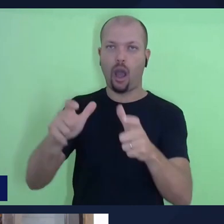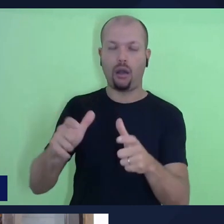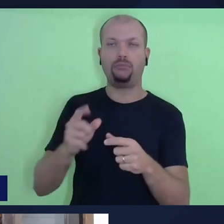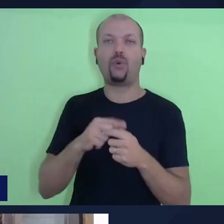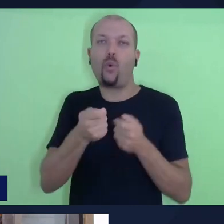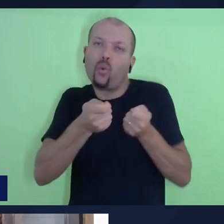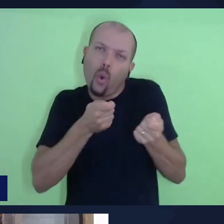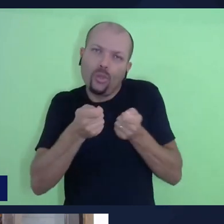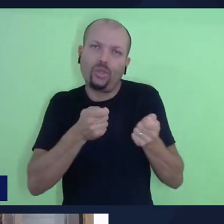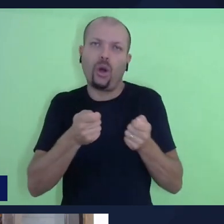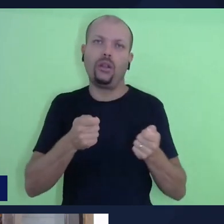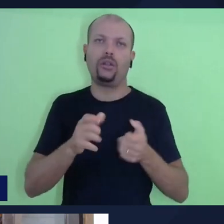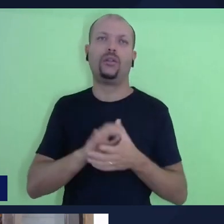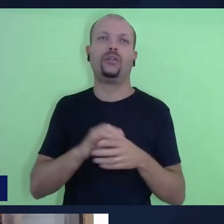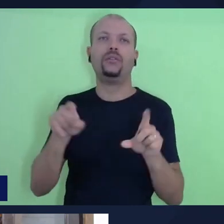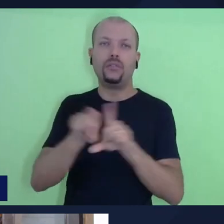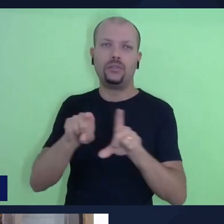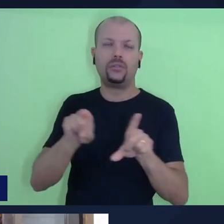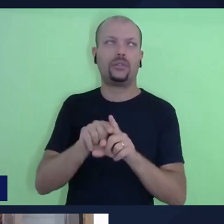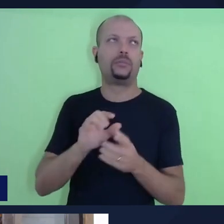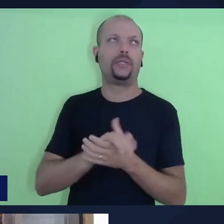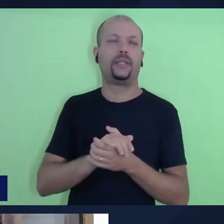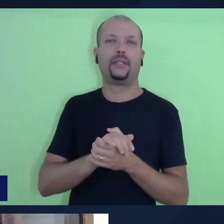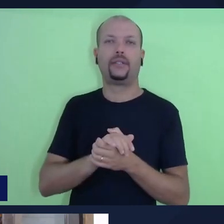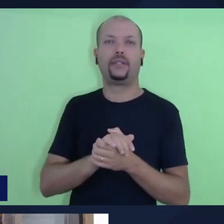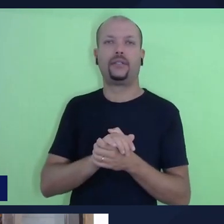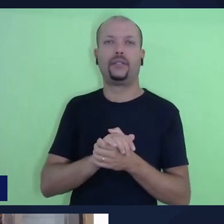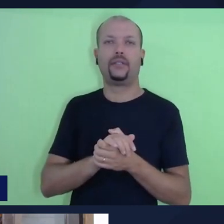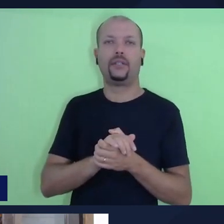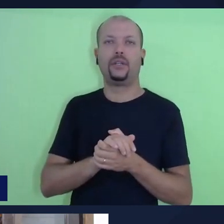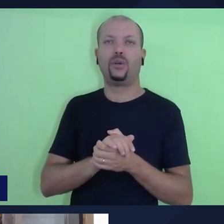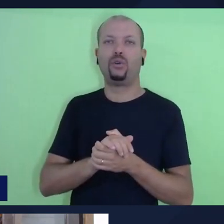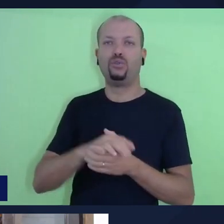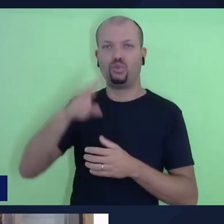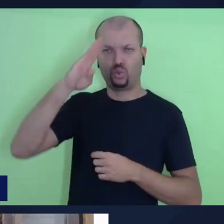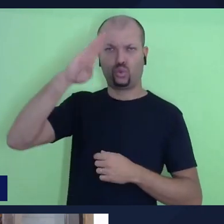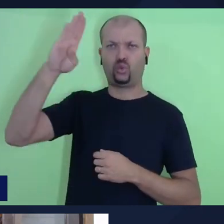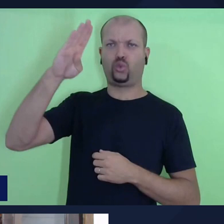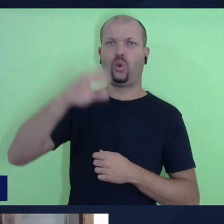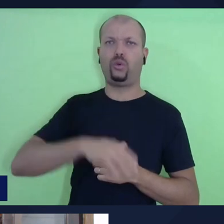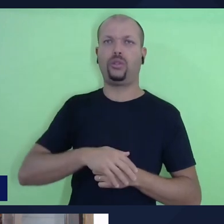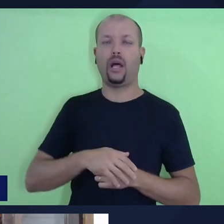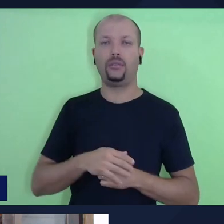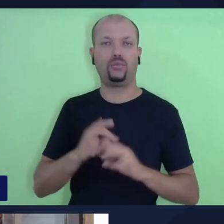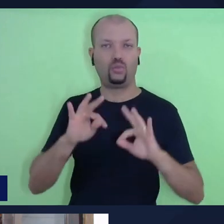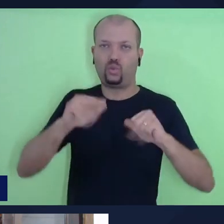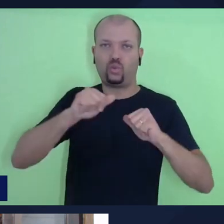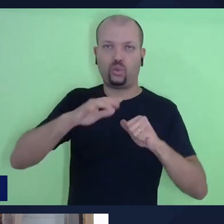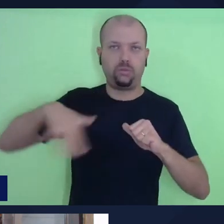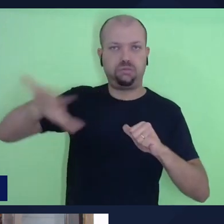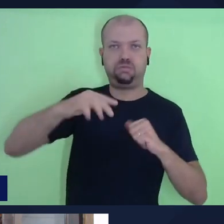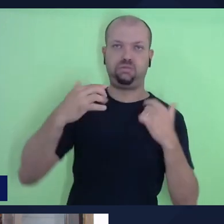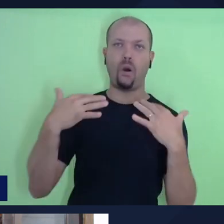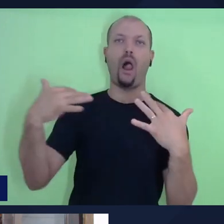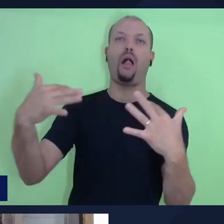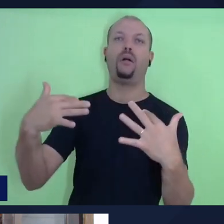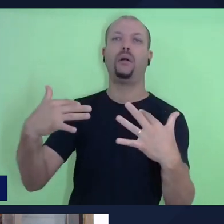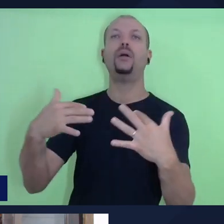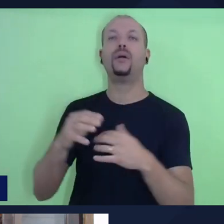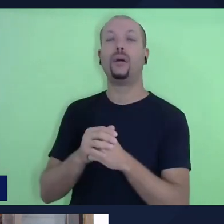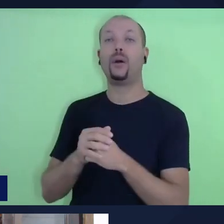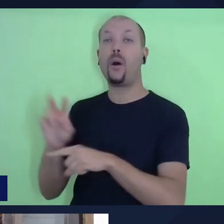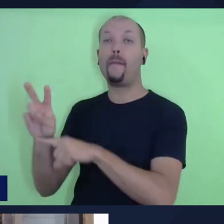dos exércitos, dos guerreiros que permitiam proteger a certas